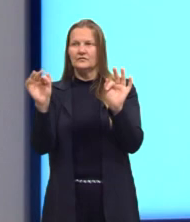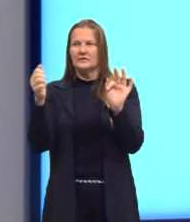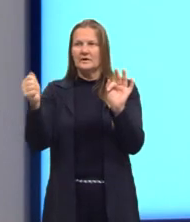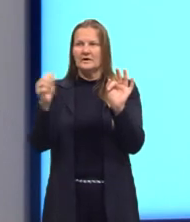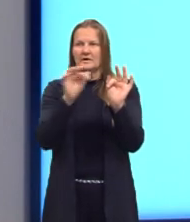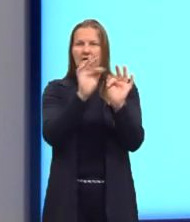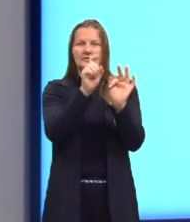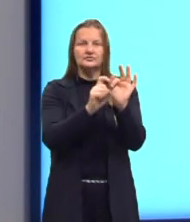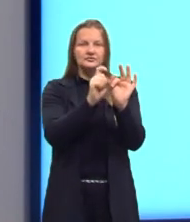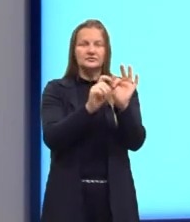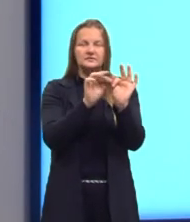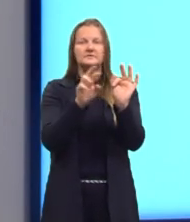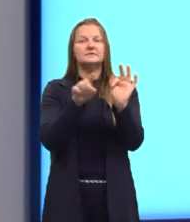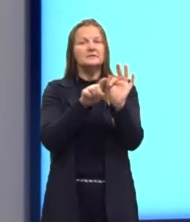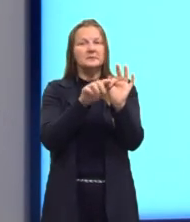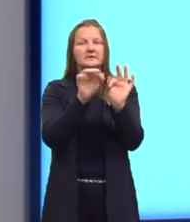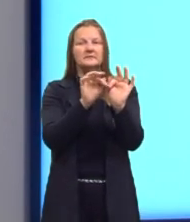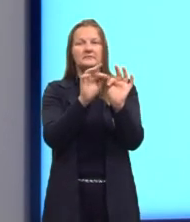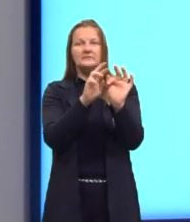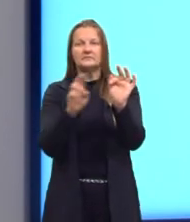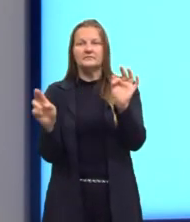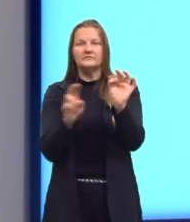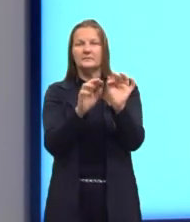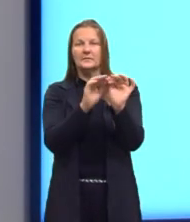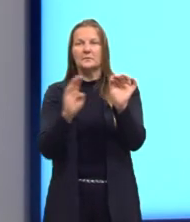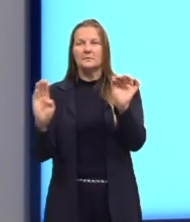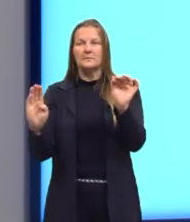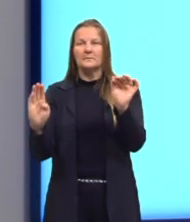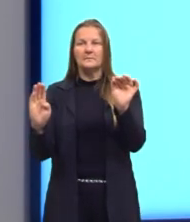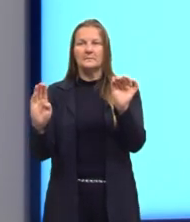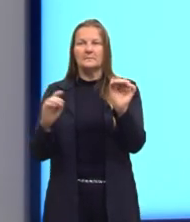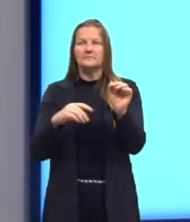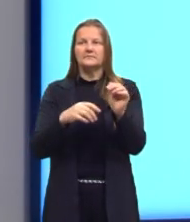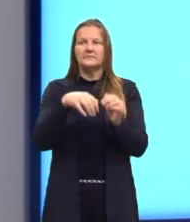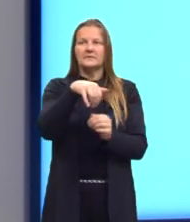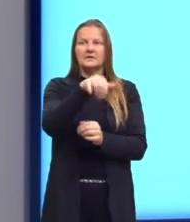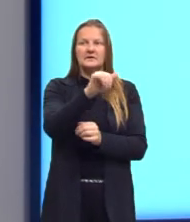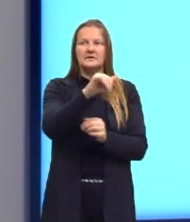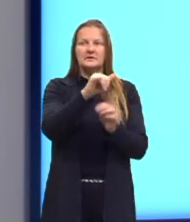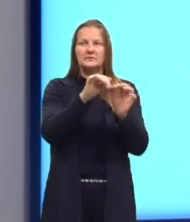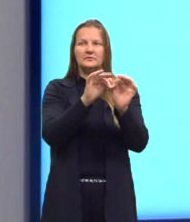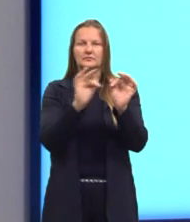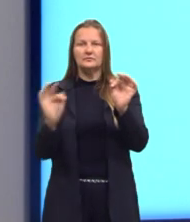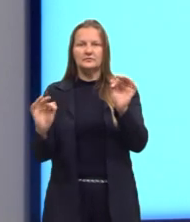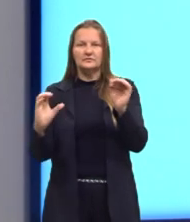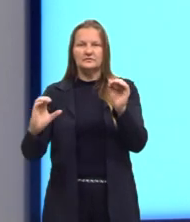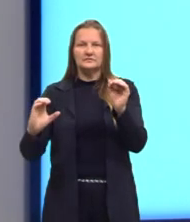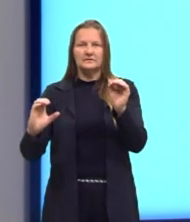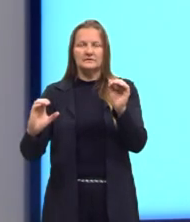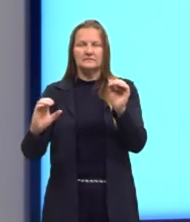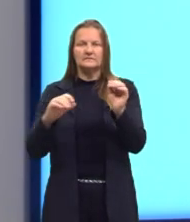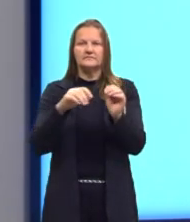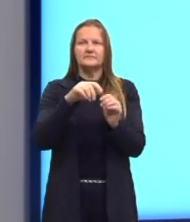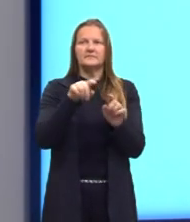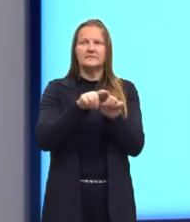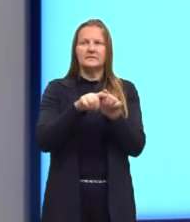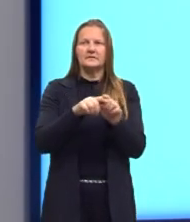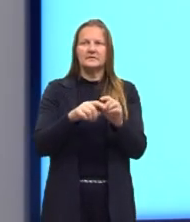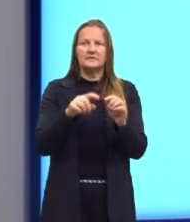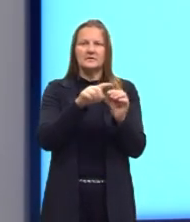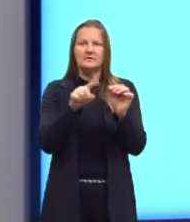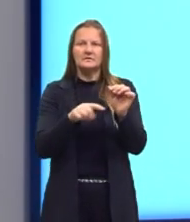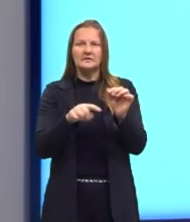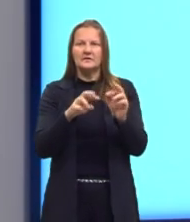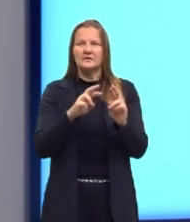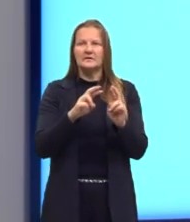também está relacionado com B. As outras relações é o Y relacionado ali ao elemento C e